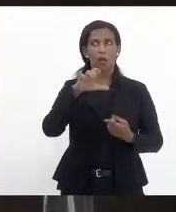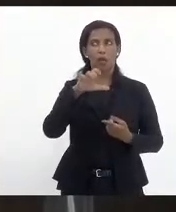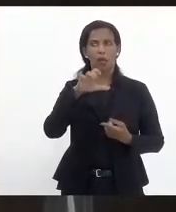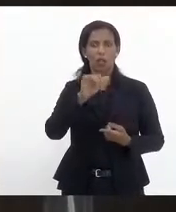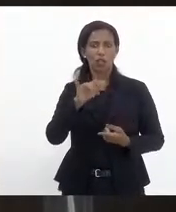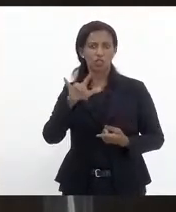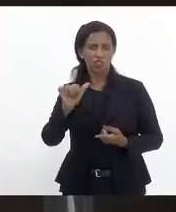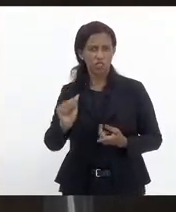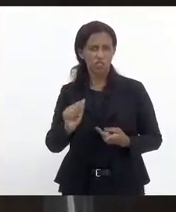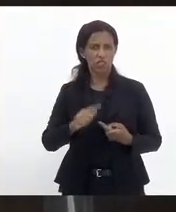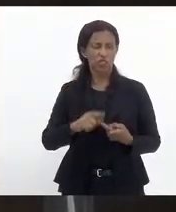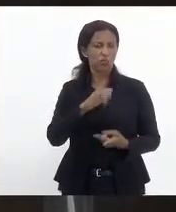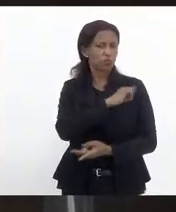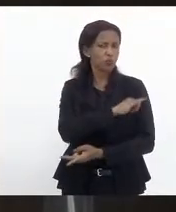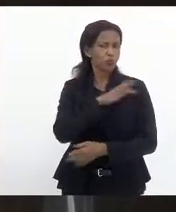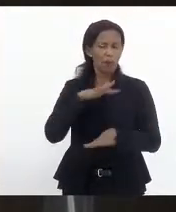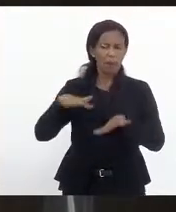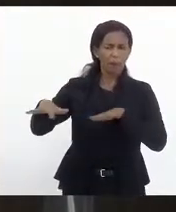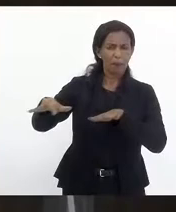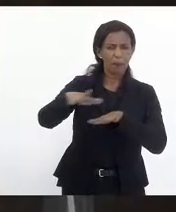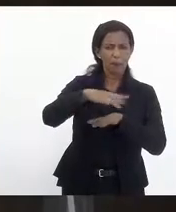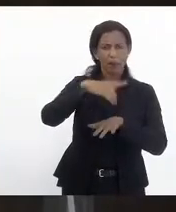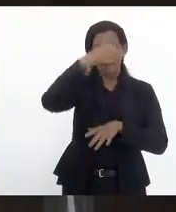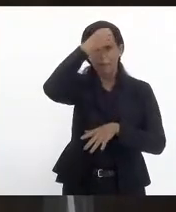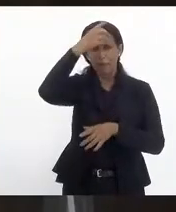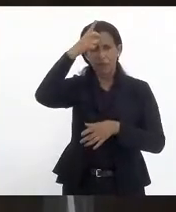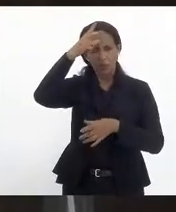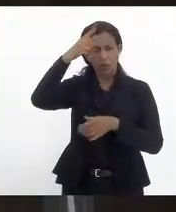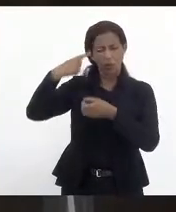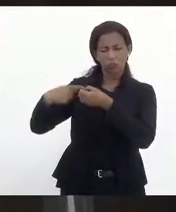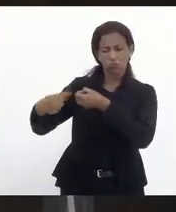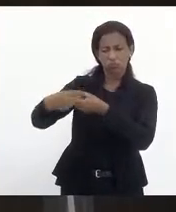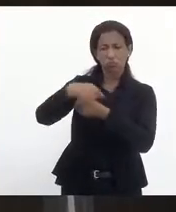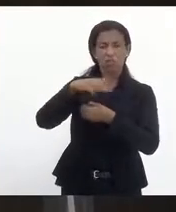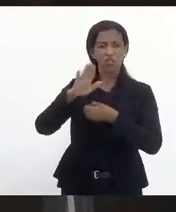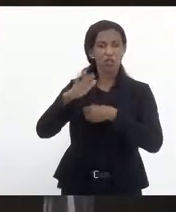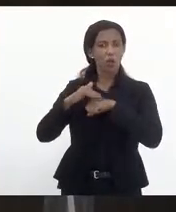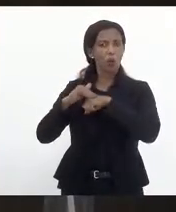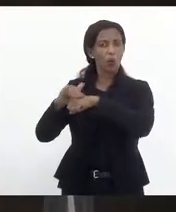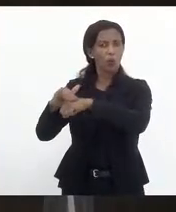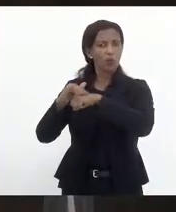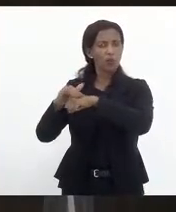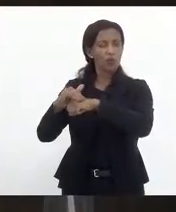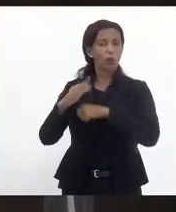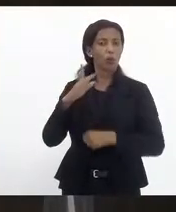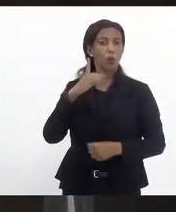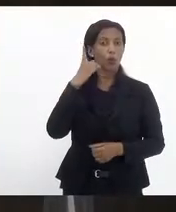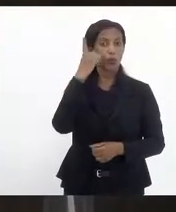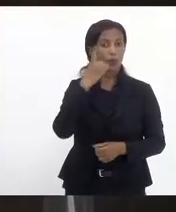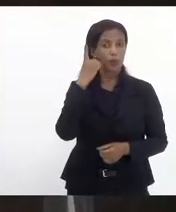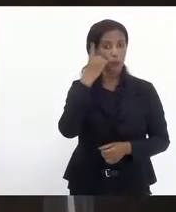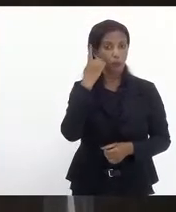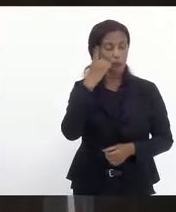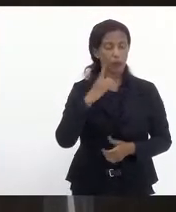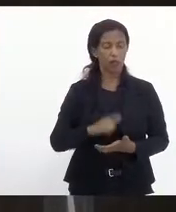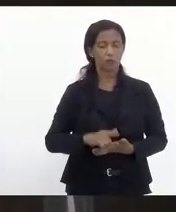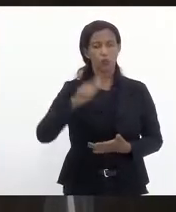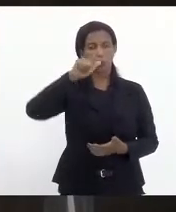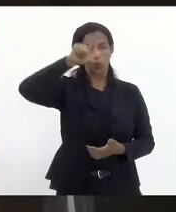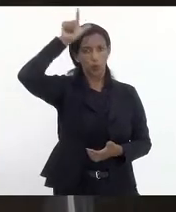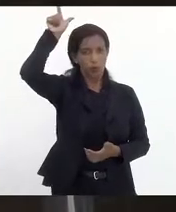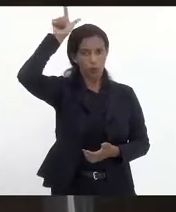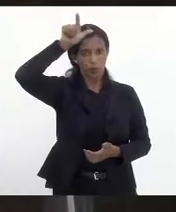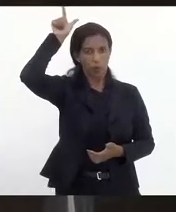Janeiro, e fizemos uma conversa com o deputado Luiz Paulo,